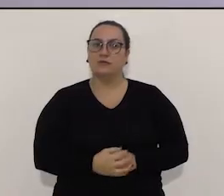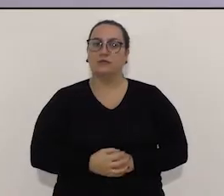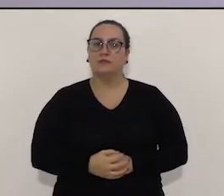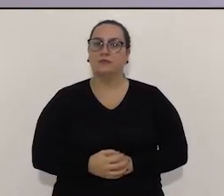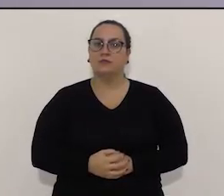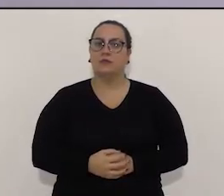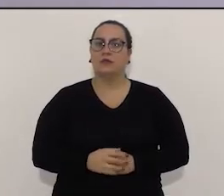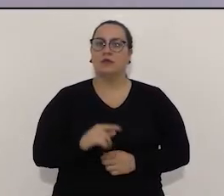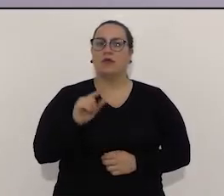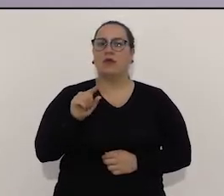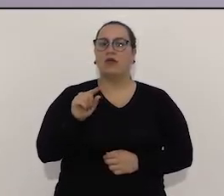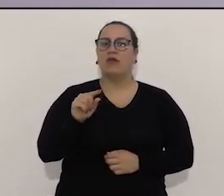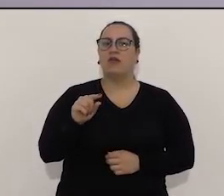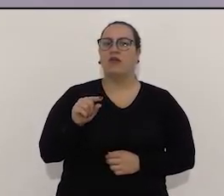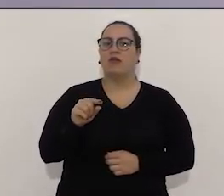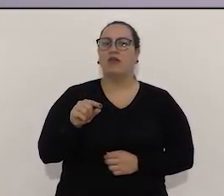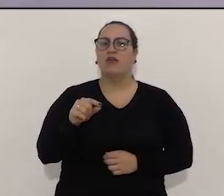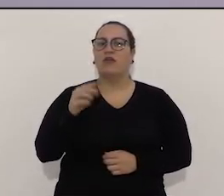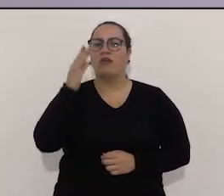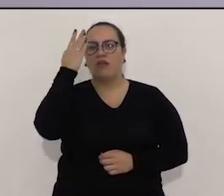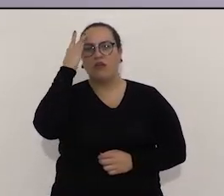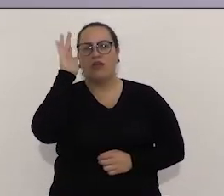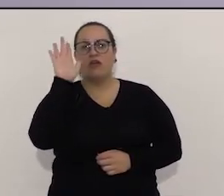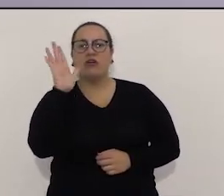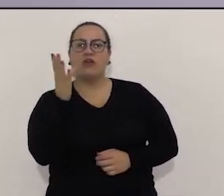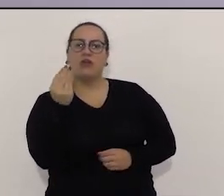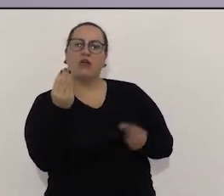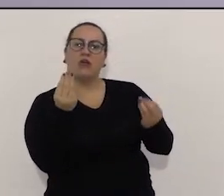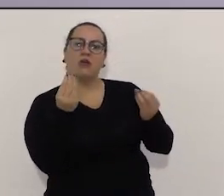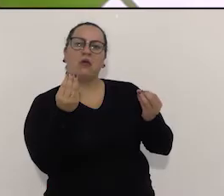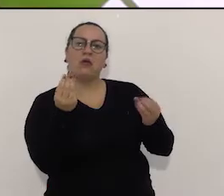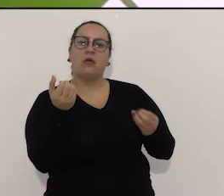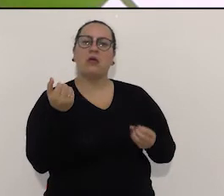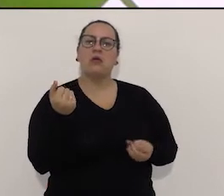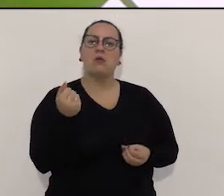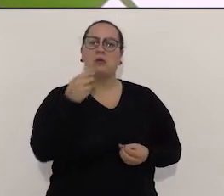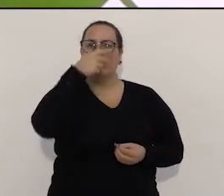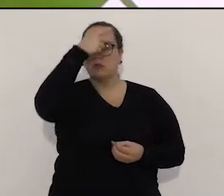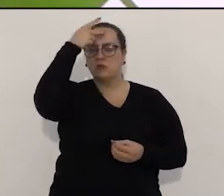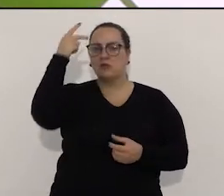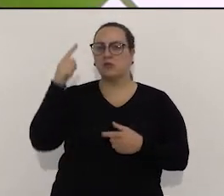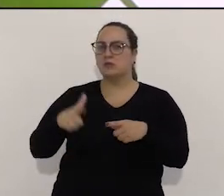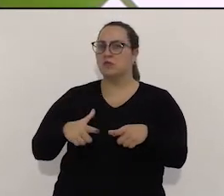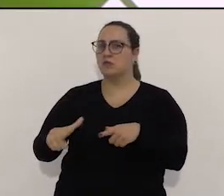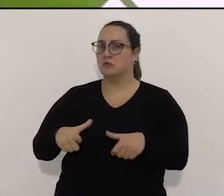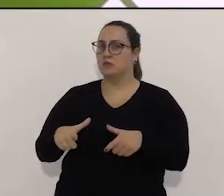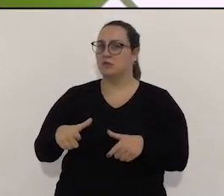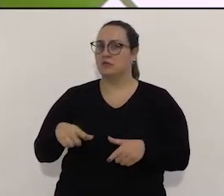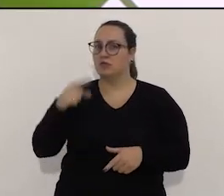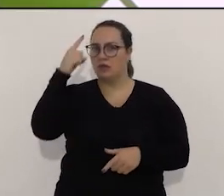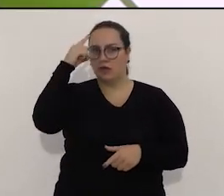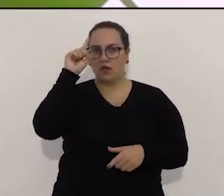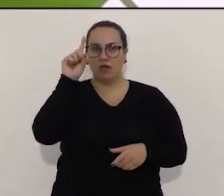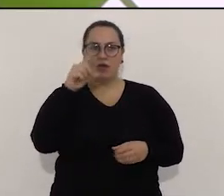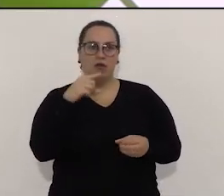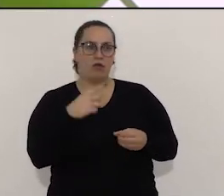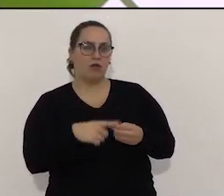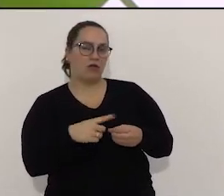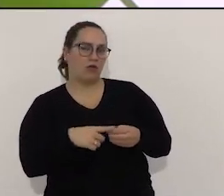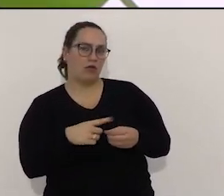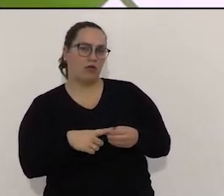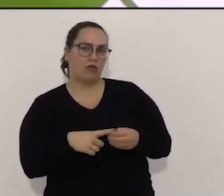O senhor acha que a máquina está inchada em termos de funcionários? Se você pensar que nós somos uma cidade de